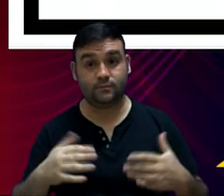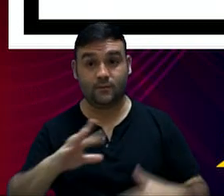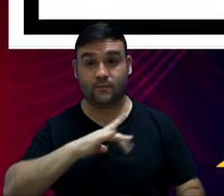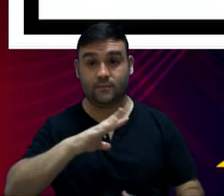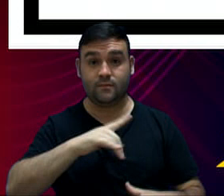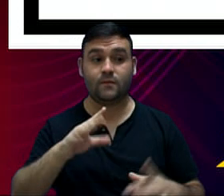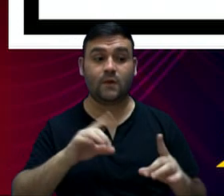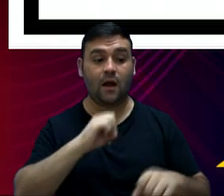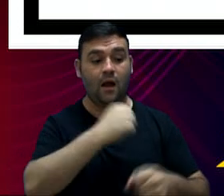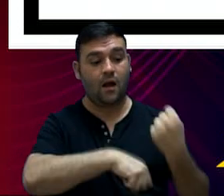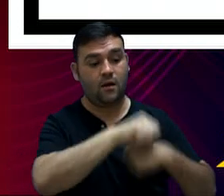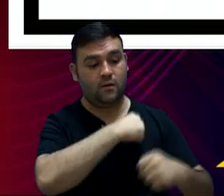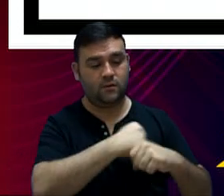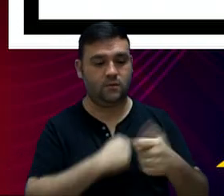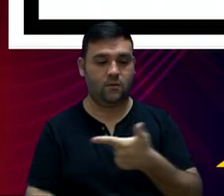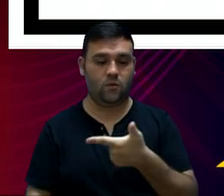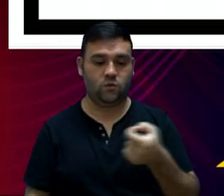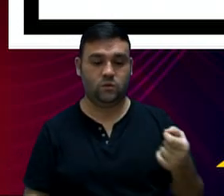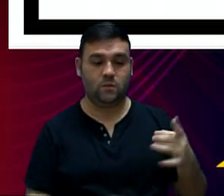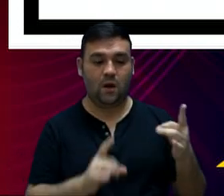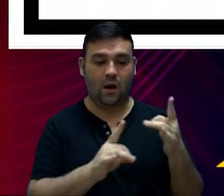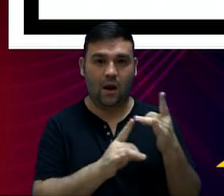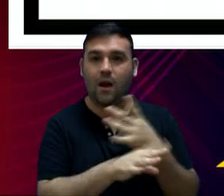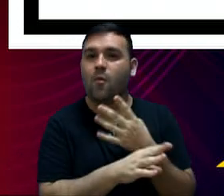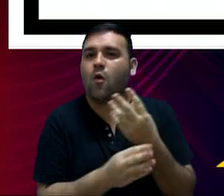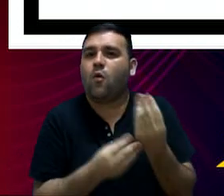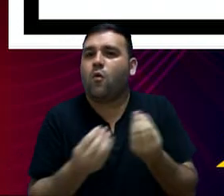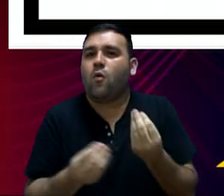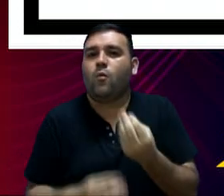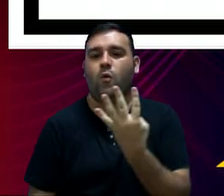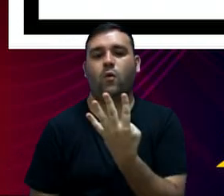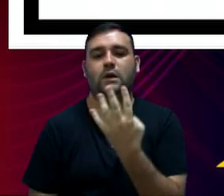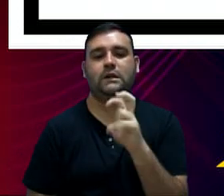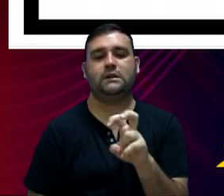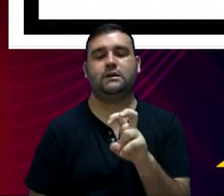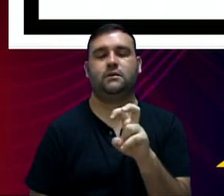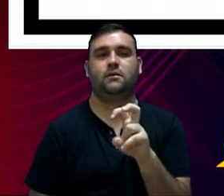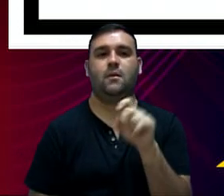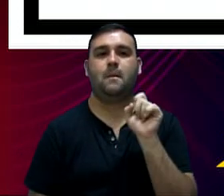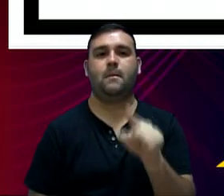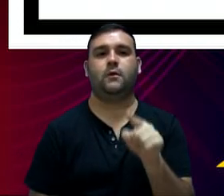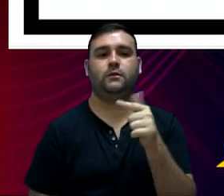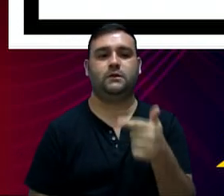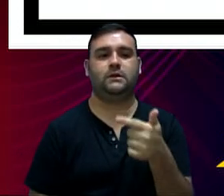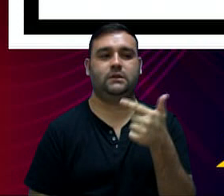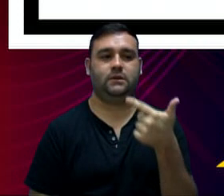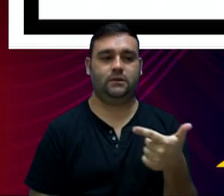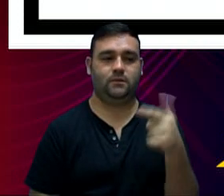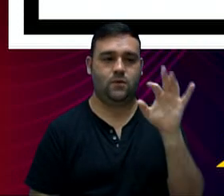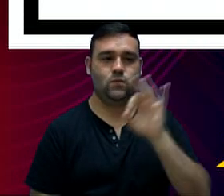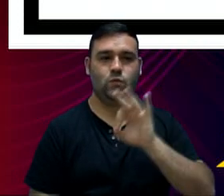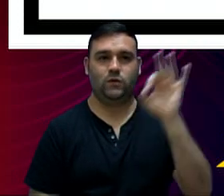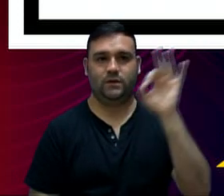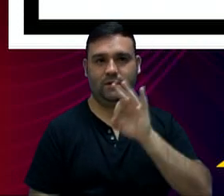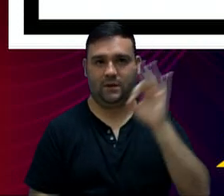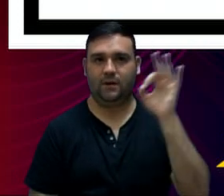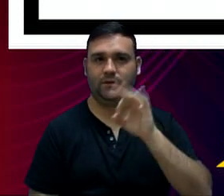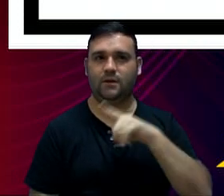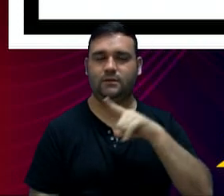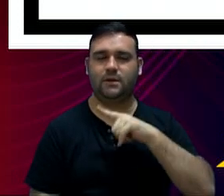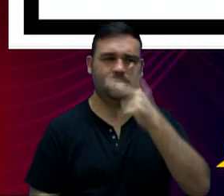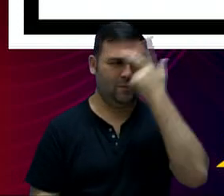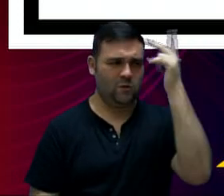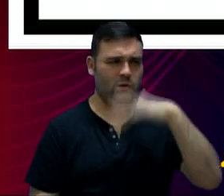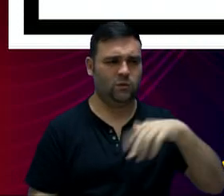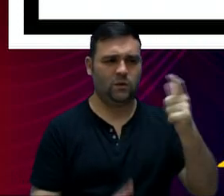município encerrou 2020 com 45,72% de despesa com